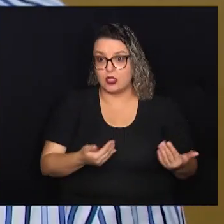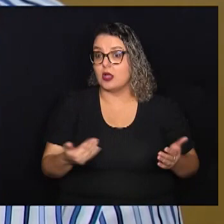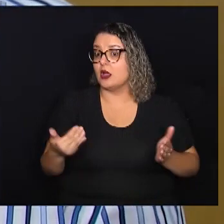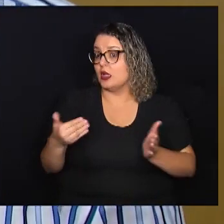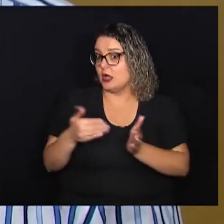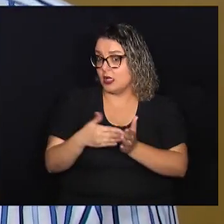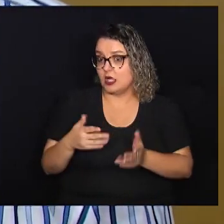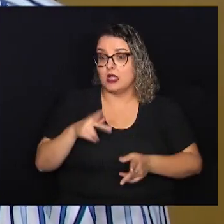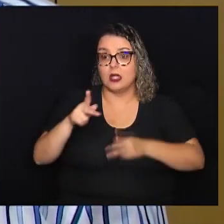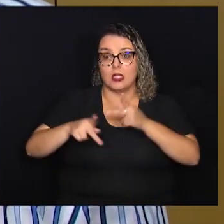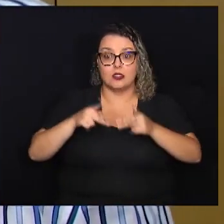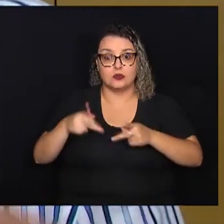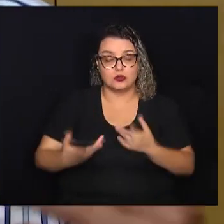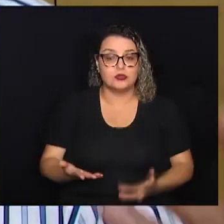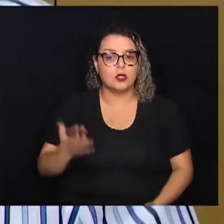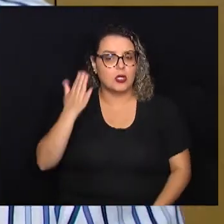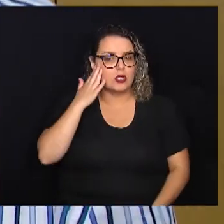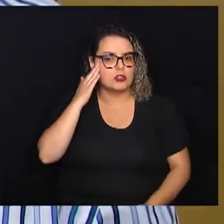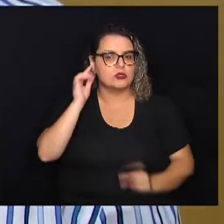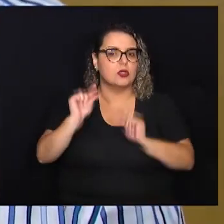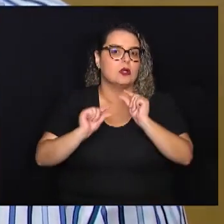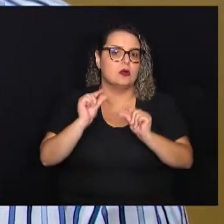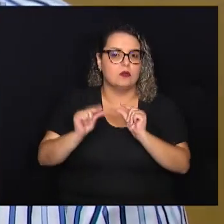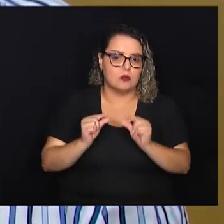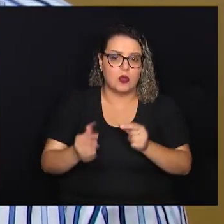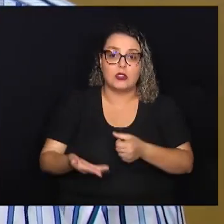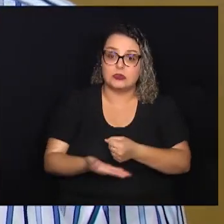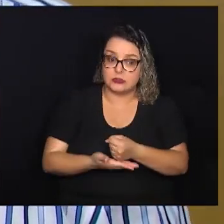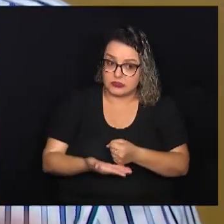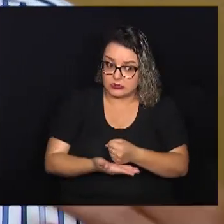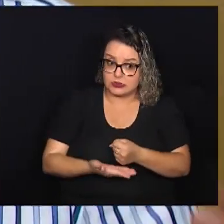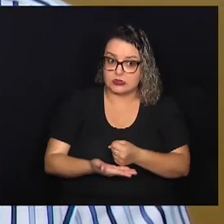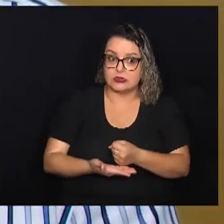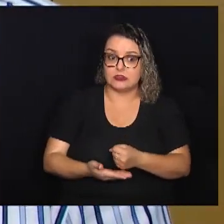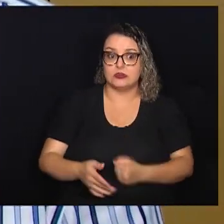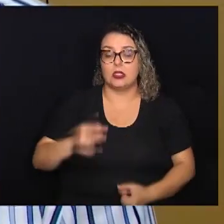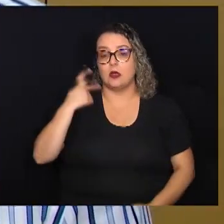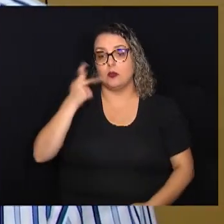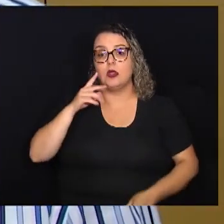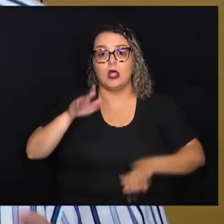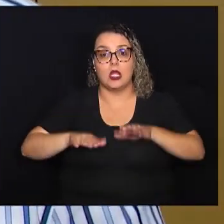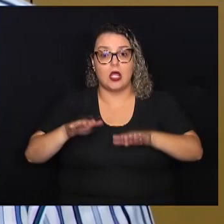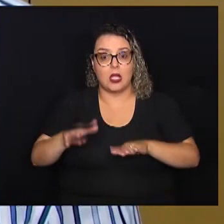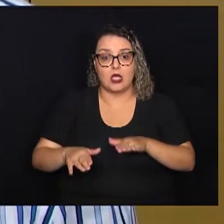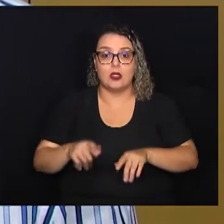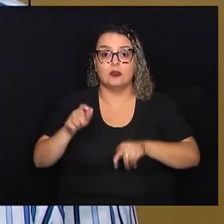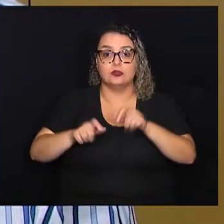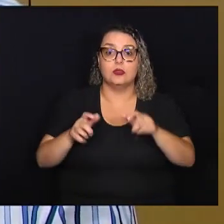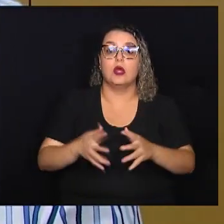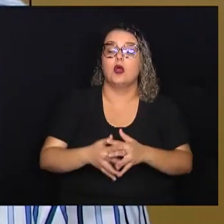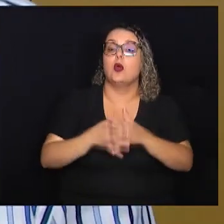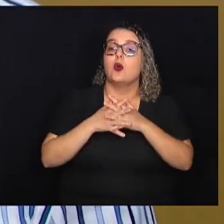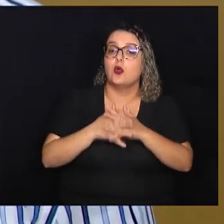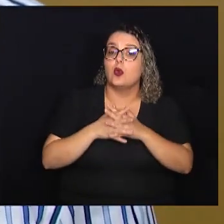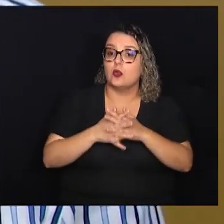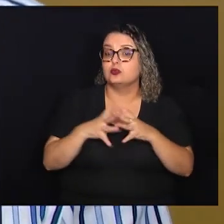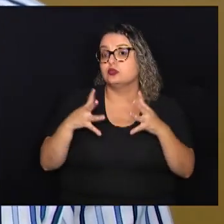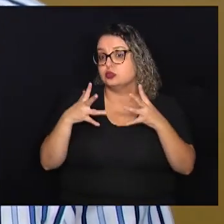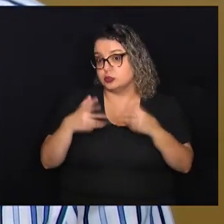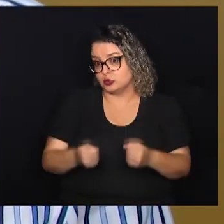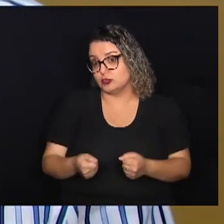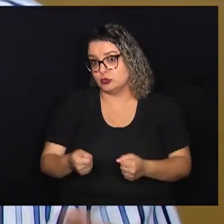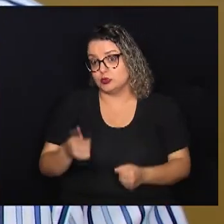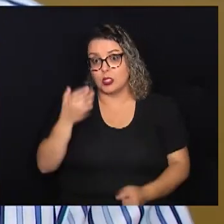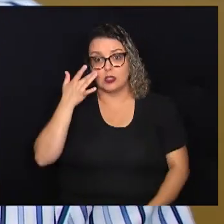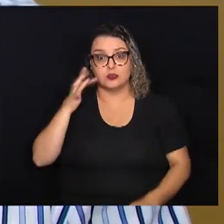população, entender um pouco dos fundamentos da política. Muitas vezes as pessoas confundem tudo, não